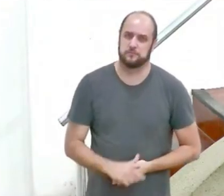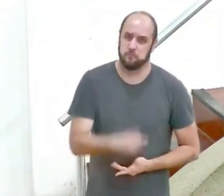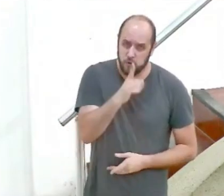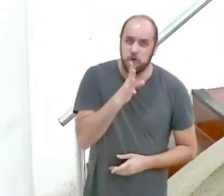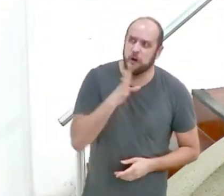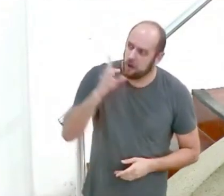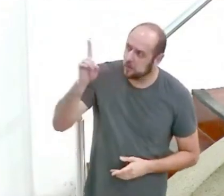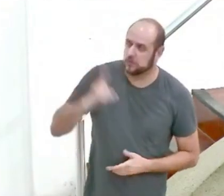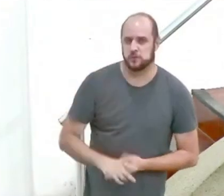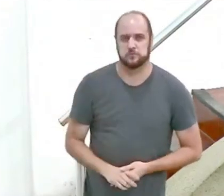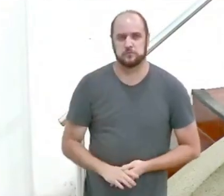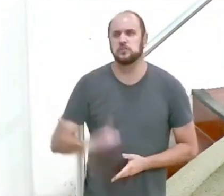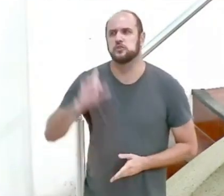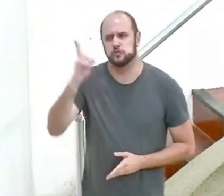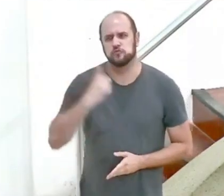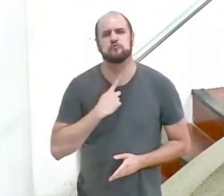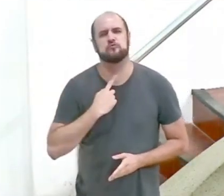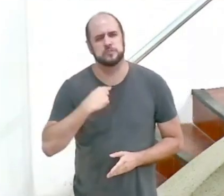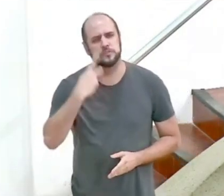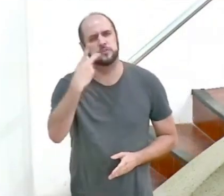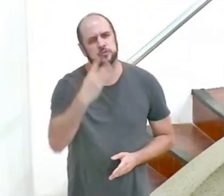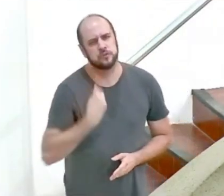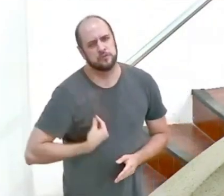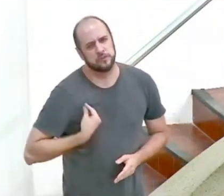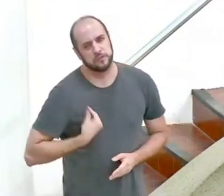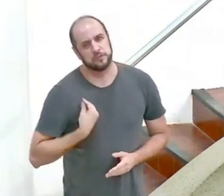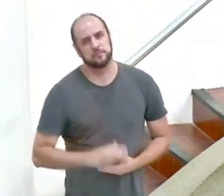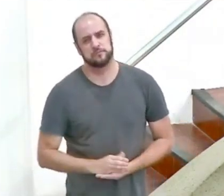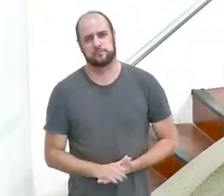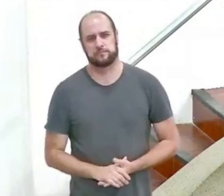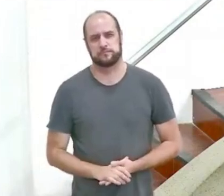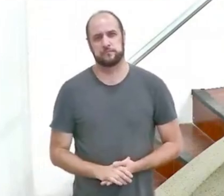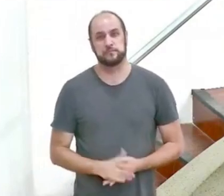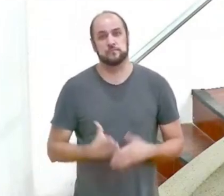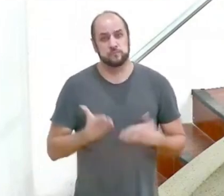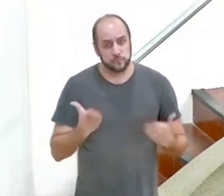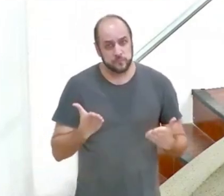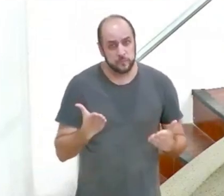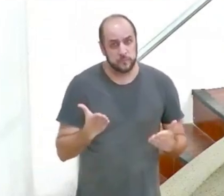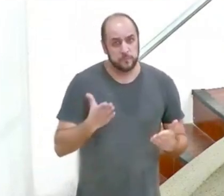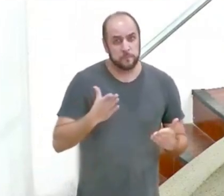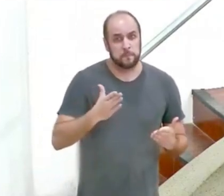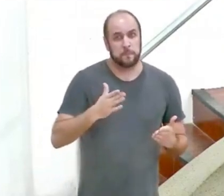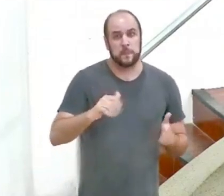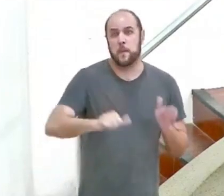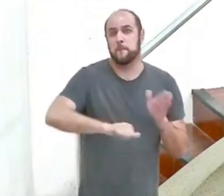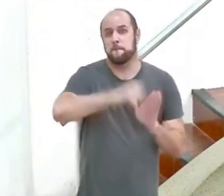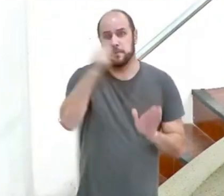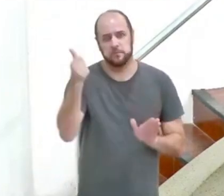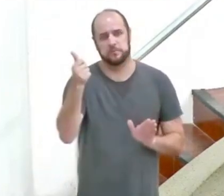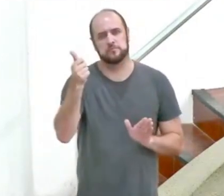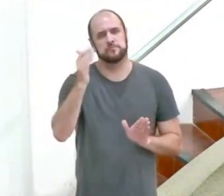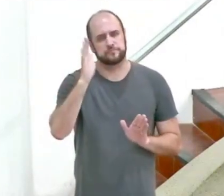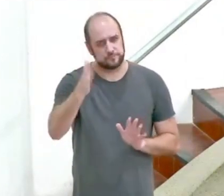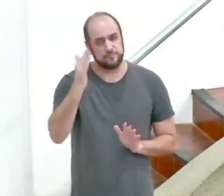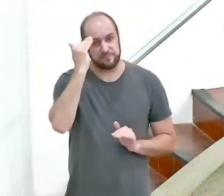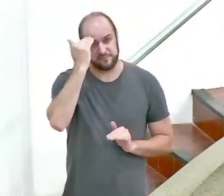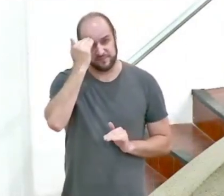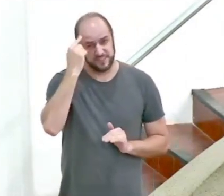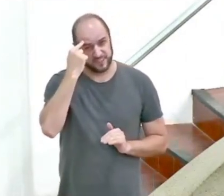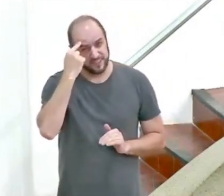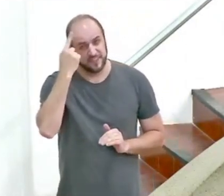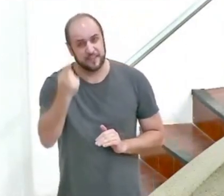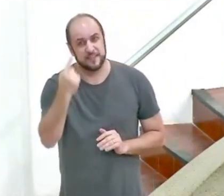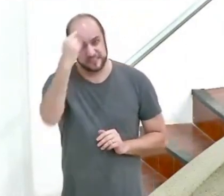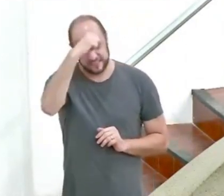é isso que Deus deseja para a sua vida tendo então em primeiro lugar explicado no que consiste ser santo passamos